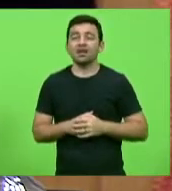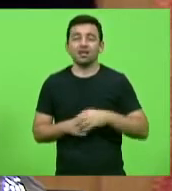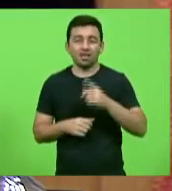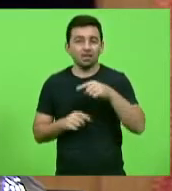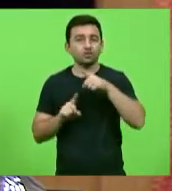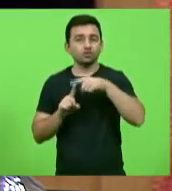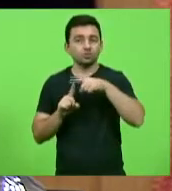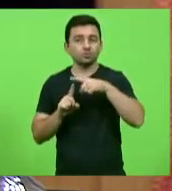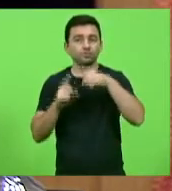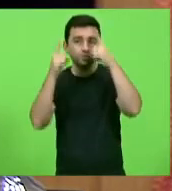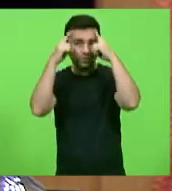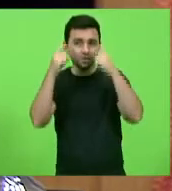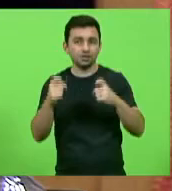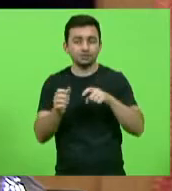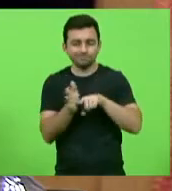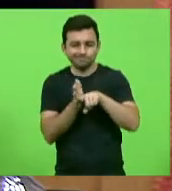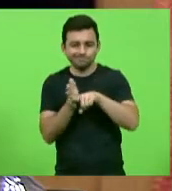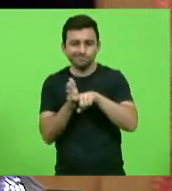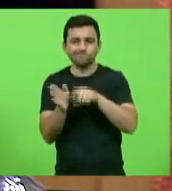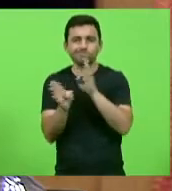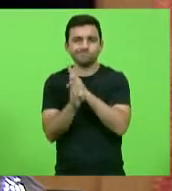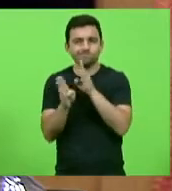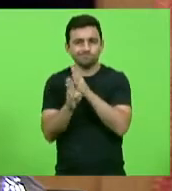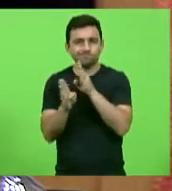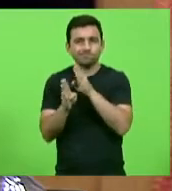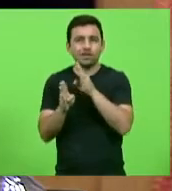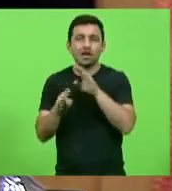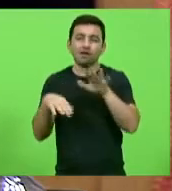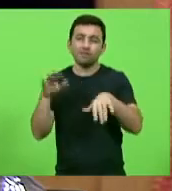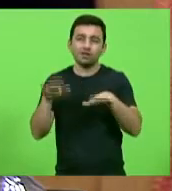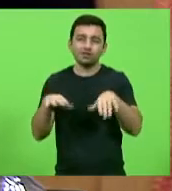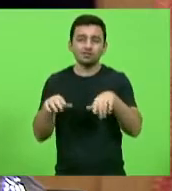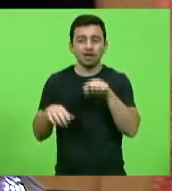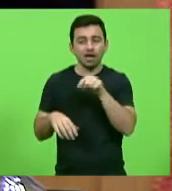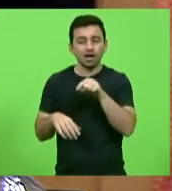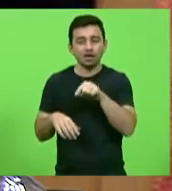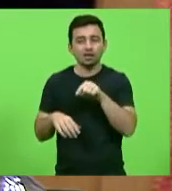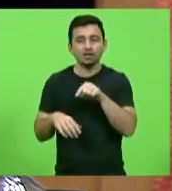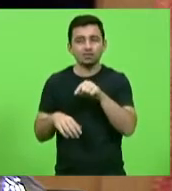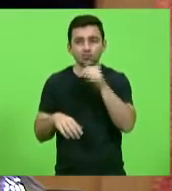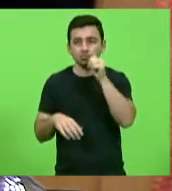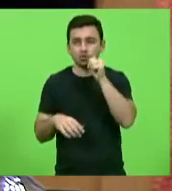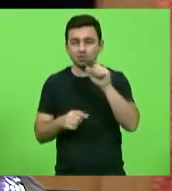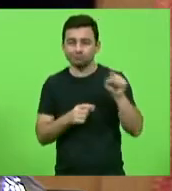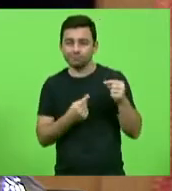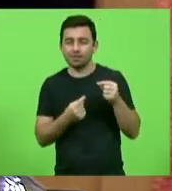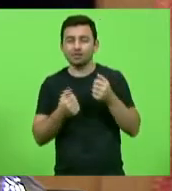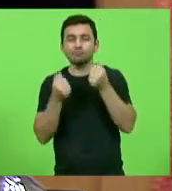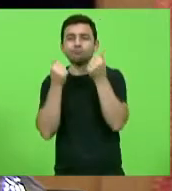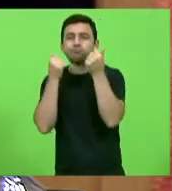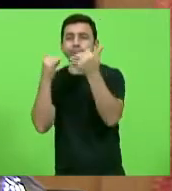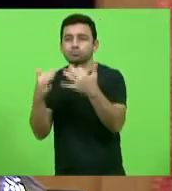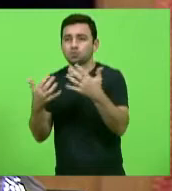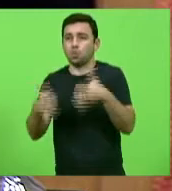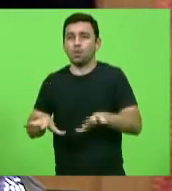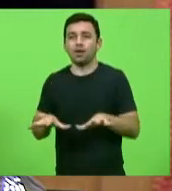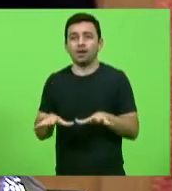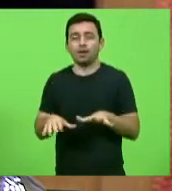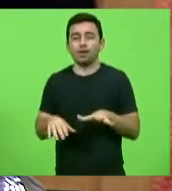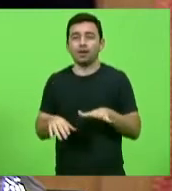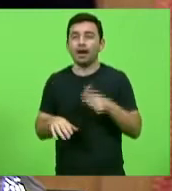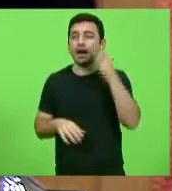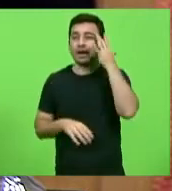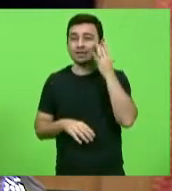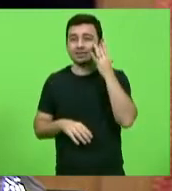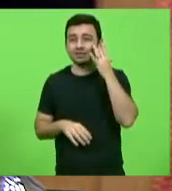violência difícil de ser investigado. Às vezes, a vítima não quer relatar o fato, acha que